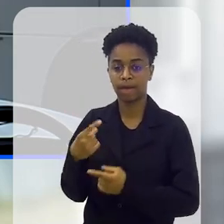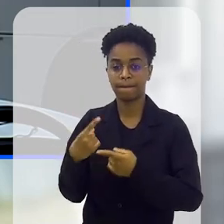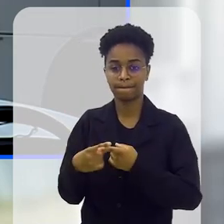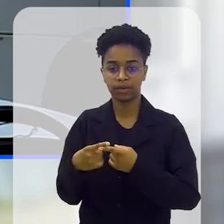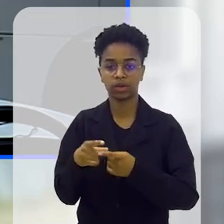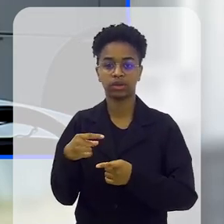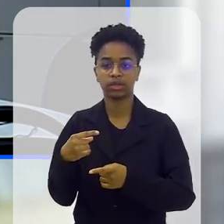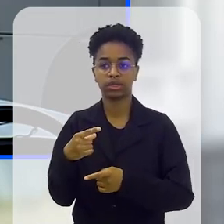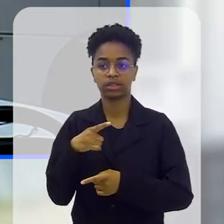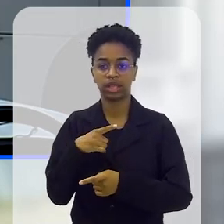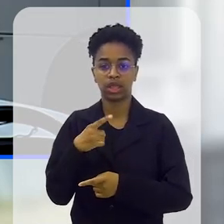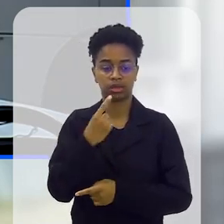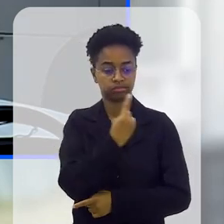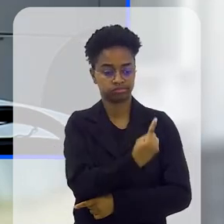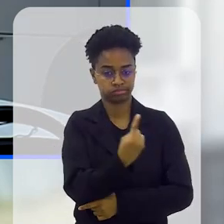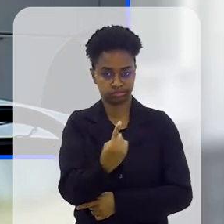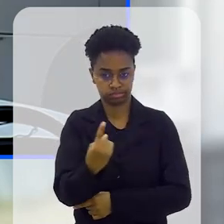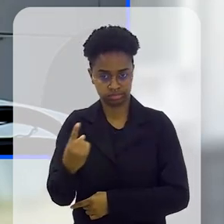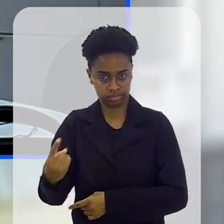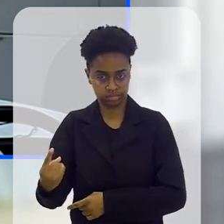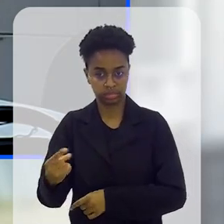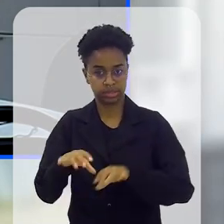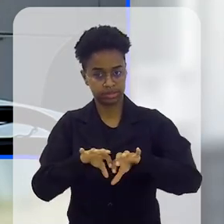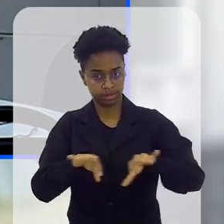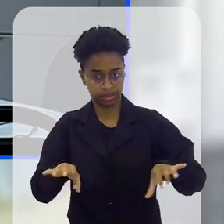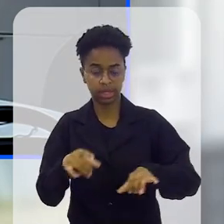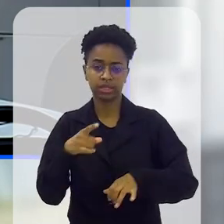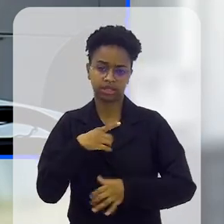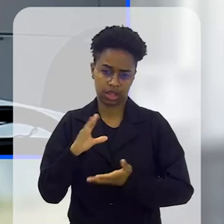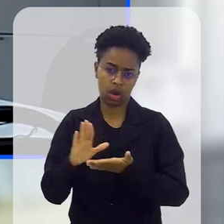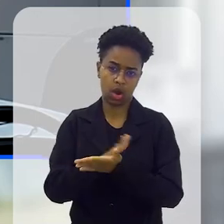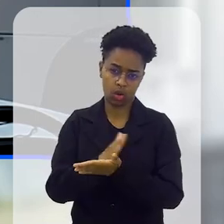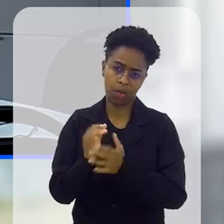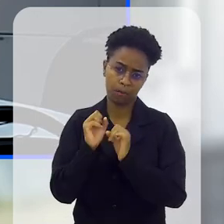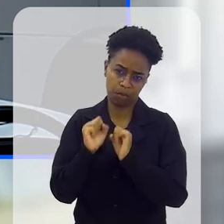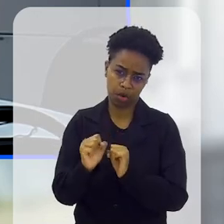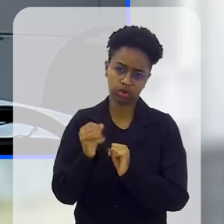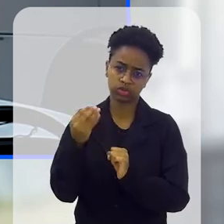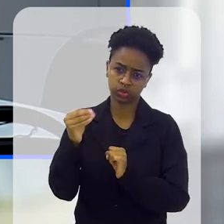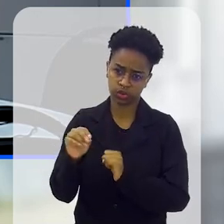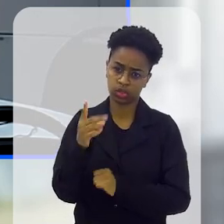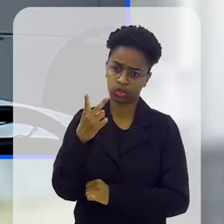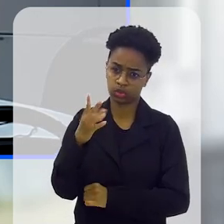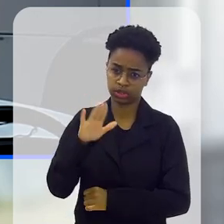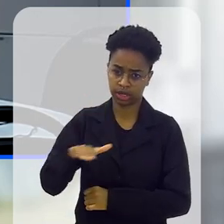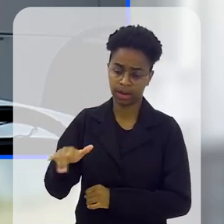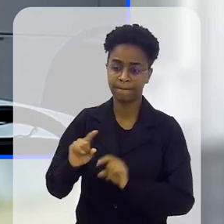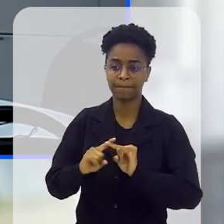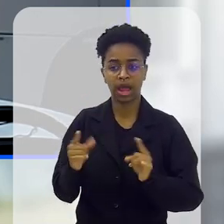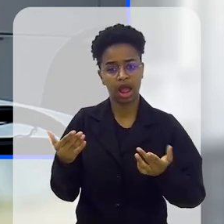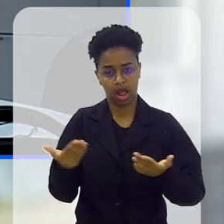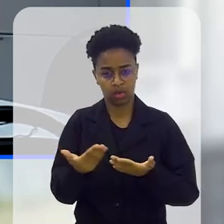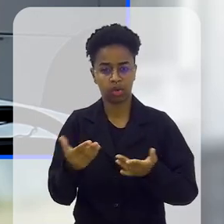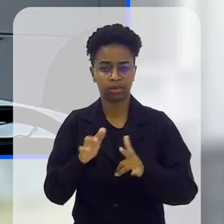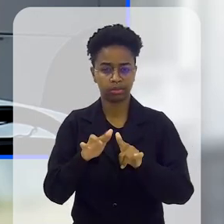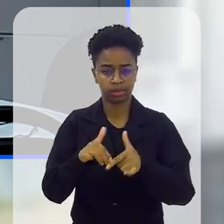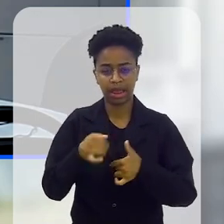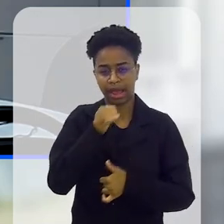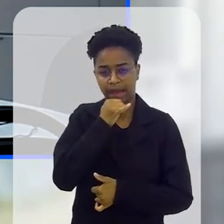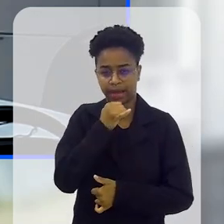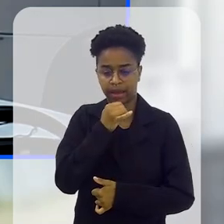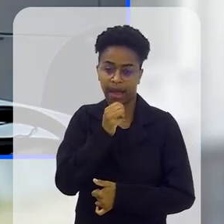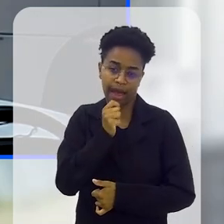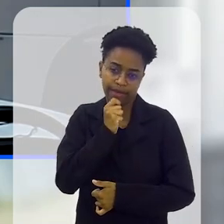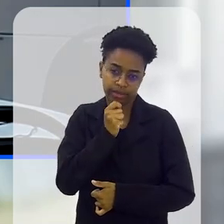crianças, porque nós estamos mantendo uma criança em cada suíte, apesar de eu ter suíte que eu posso colocar duas crianças, mas